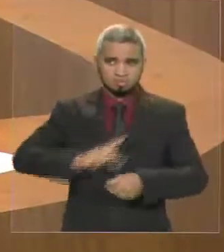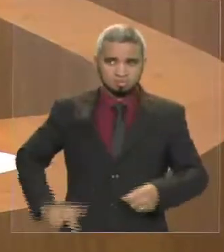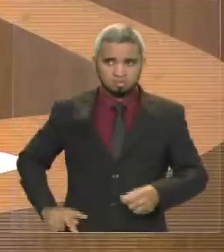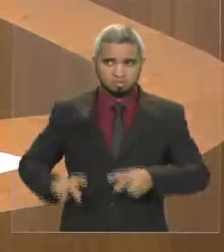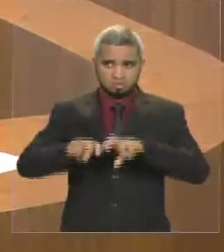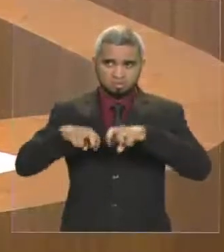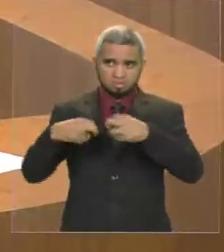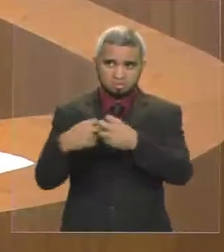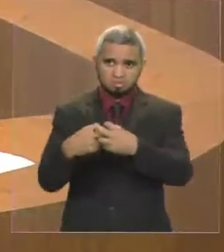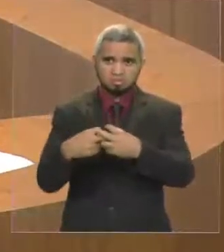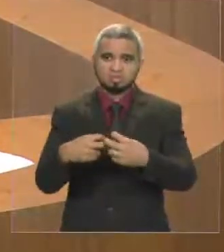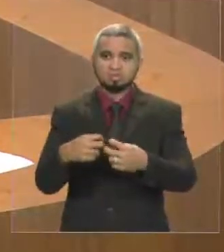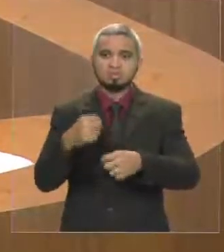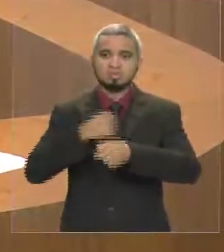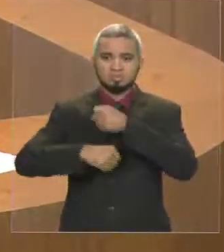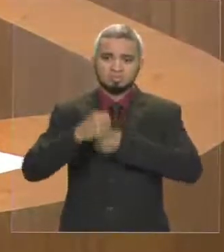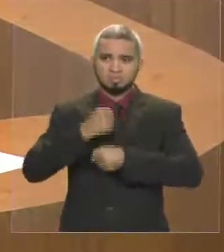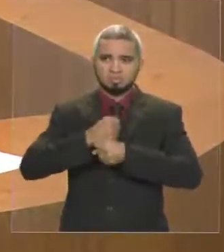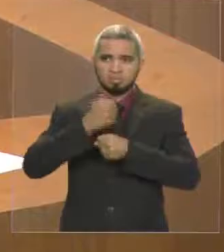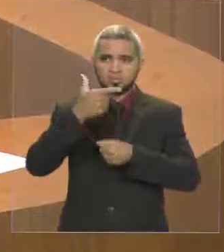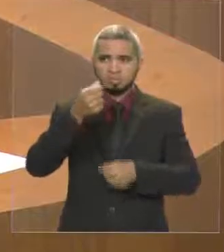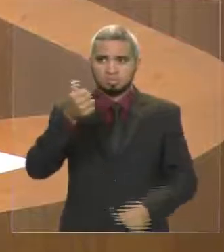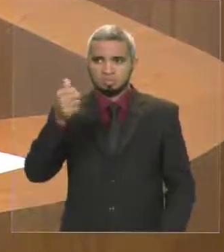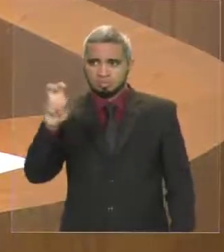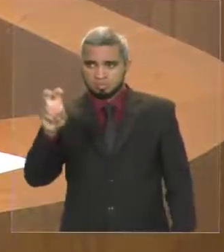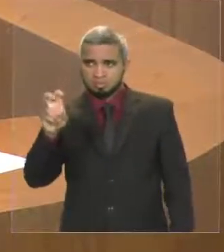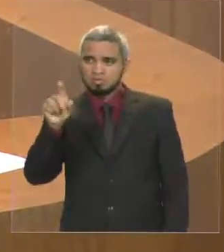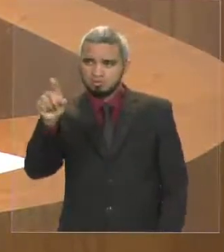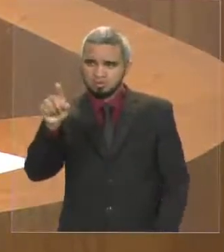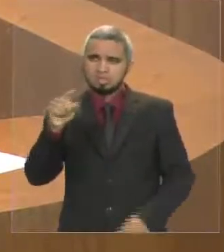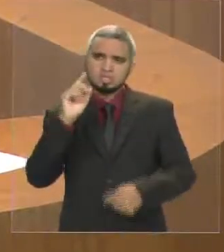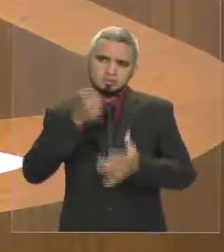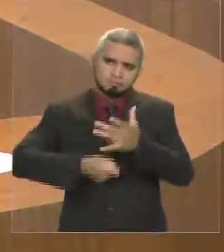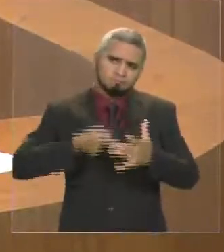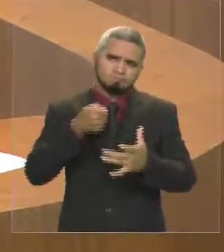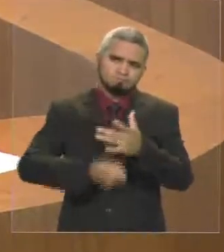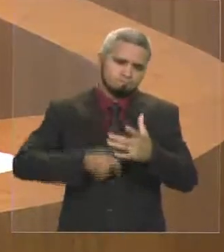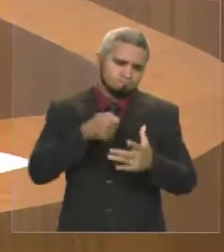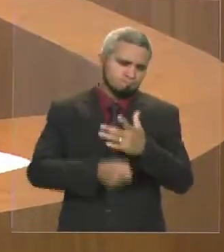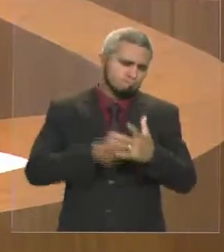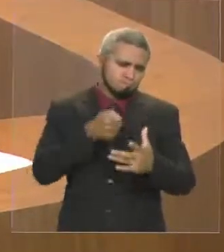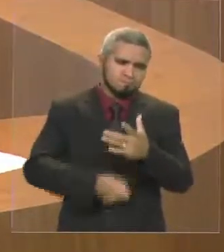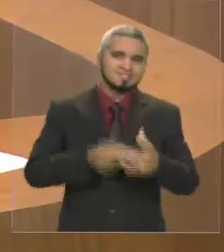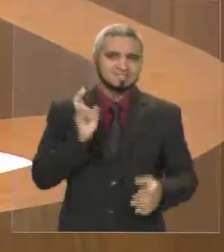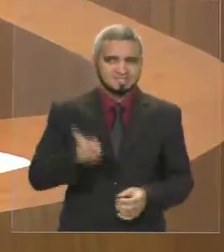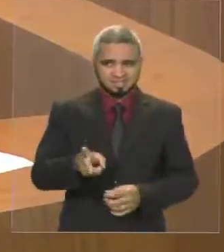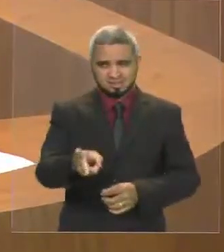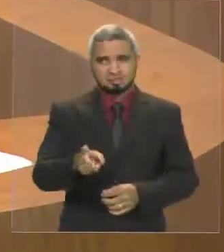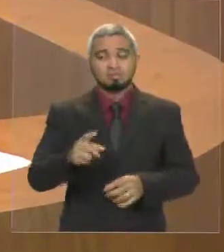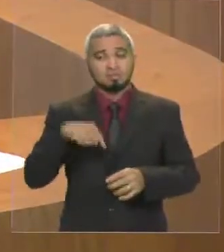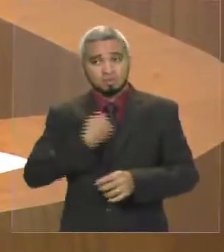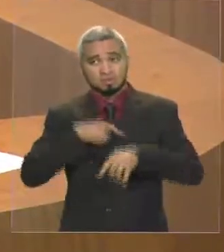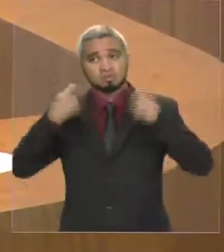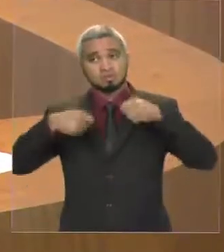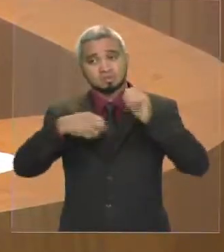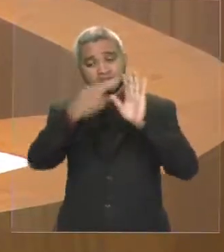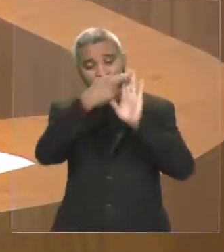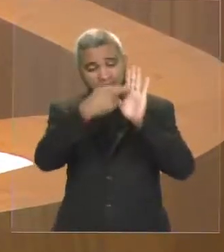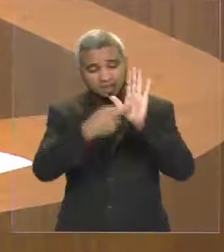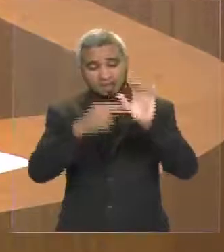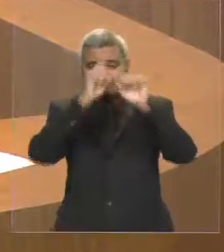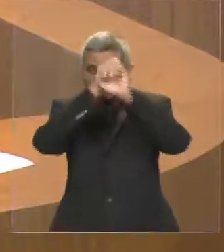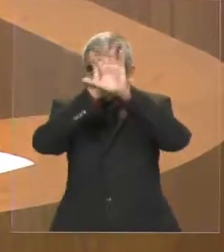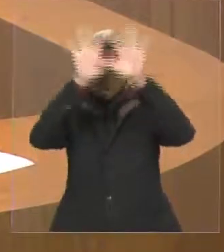comissão, o ano 2015, né? V. Exª foi um defensor dessa iniciativa, porque nós precisamos ter regras claras para transferência, para